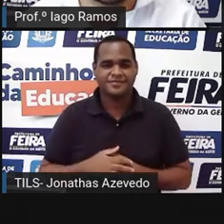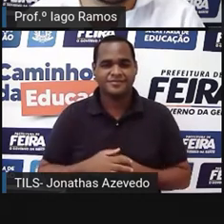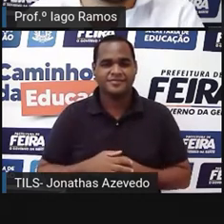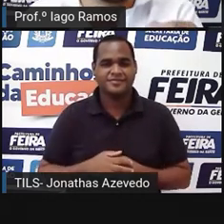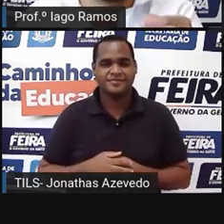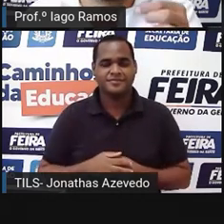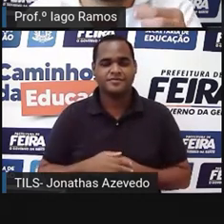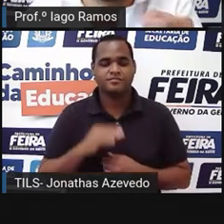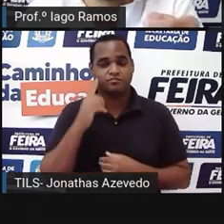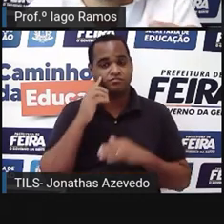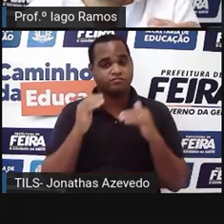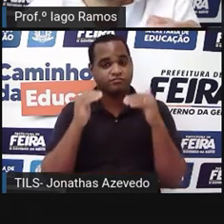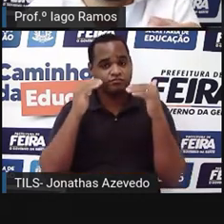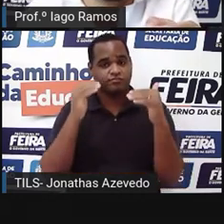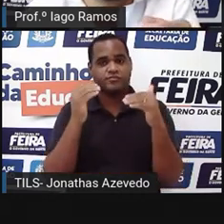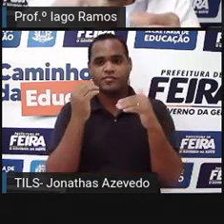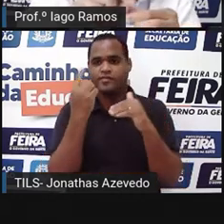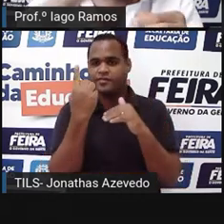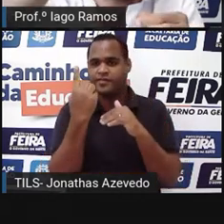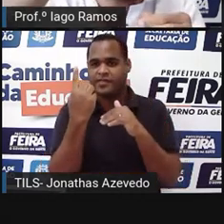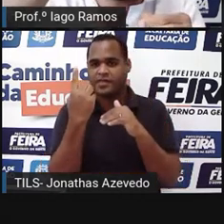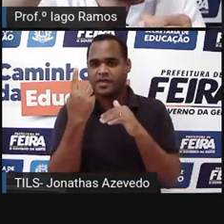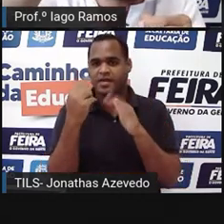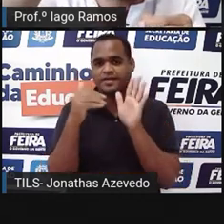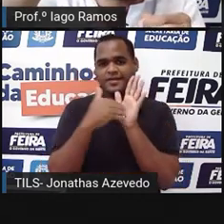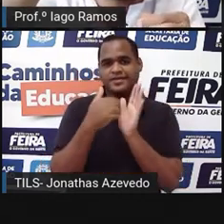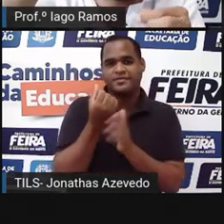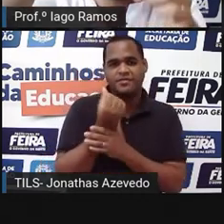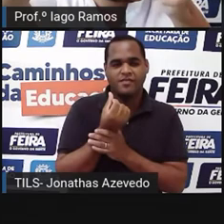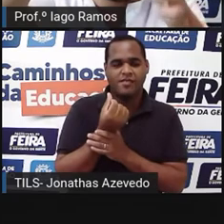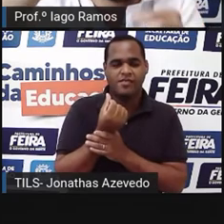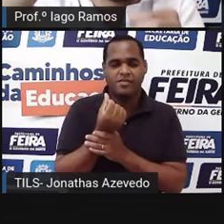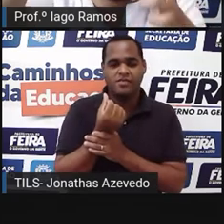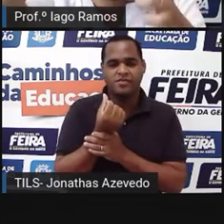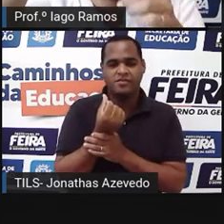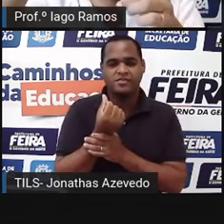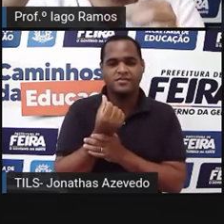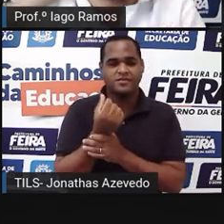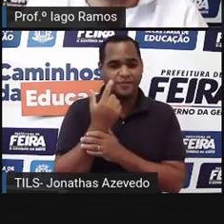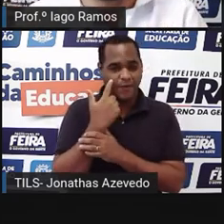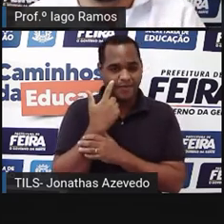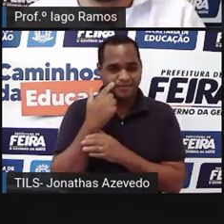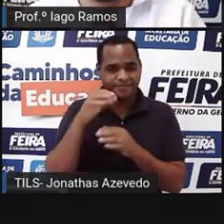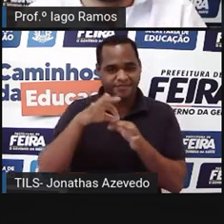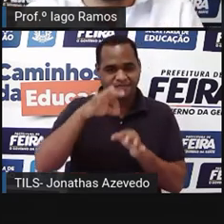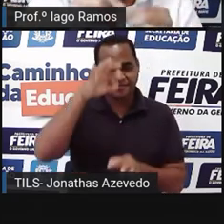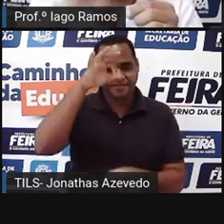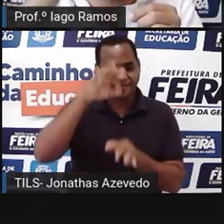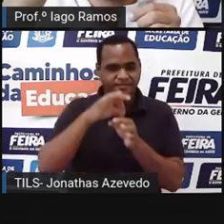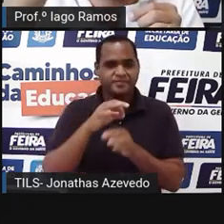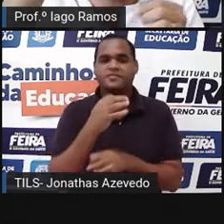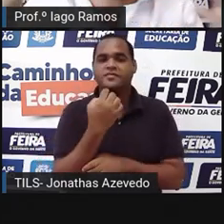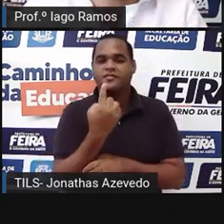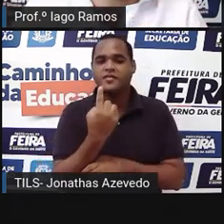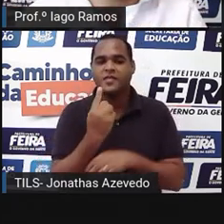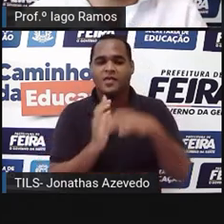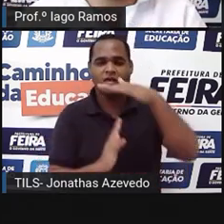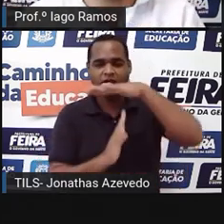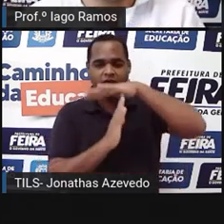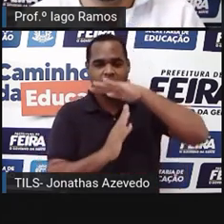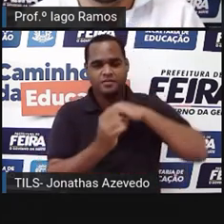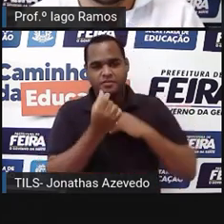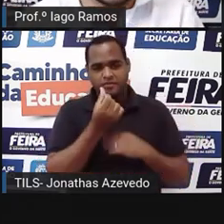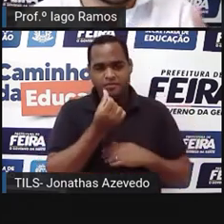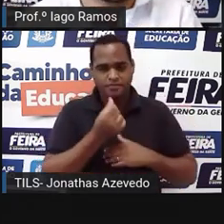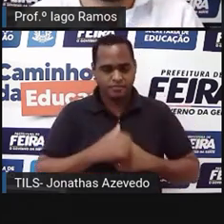aliás, lá em cima não, que vai de 1 até 6, é o lado aqui que está em pé, né? De 1 até 6, vai medir